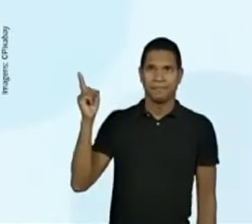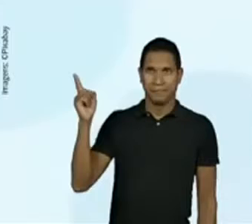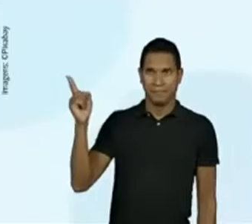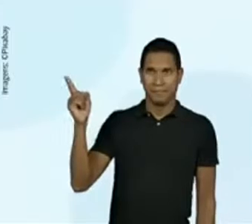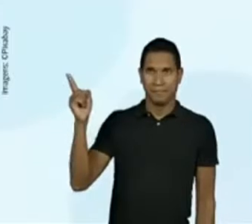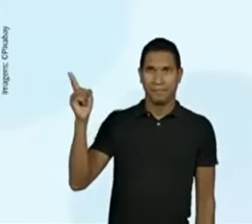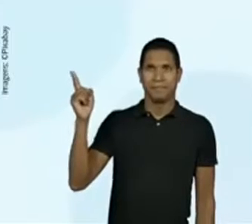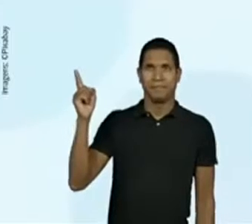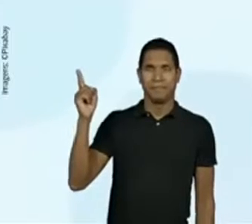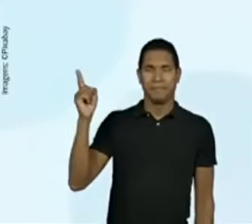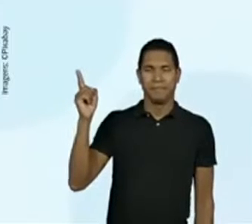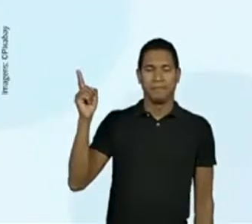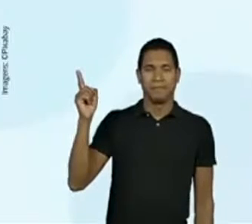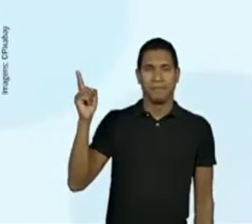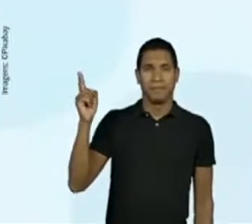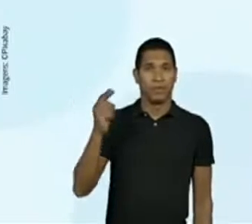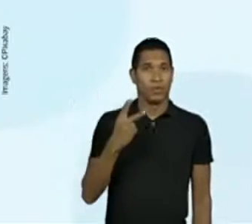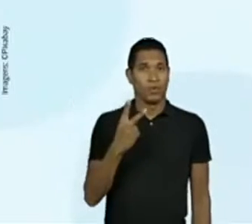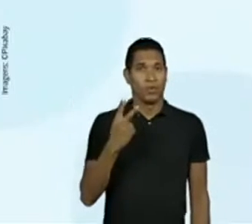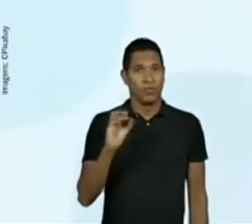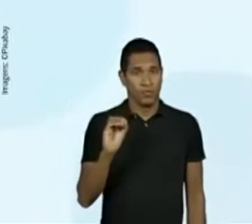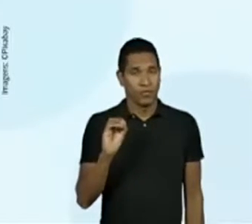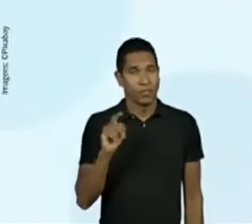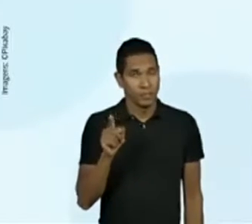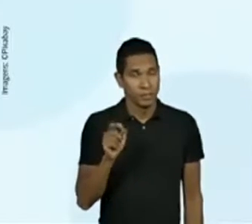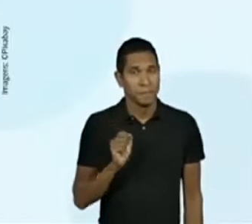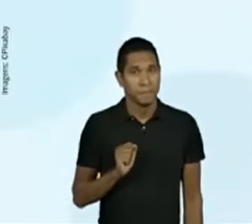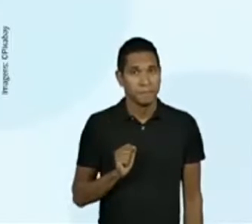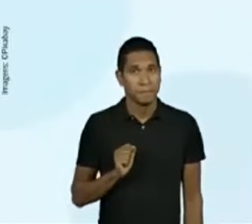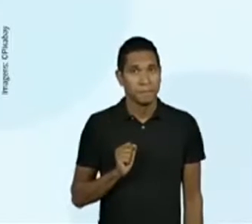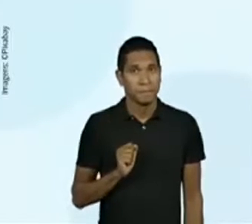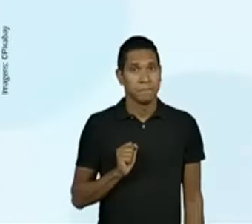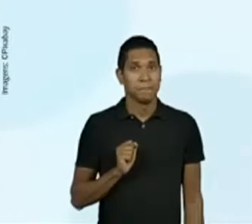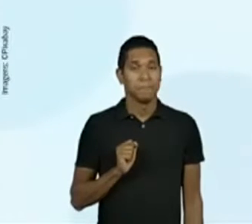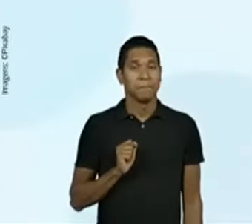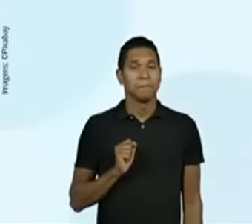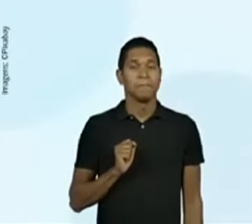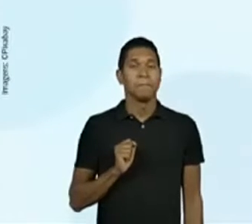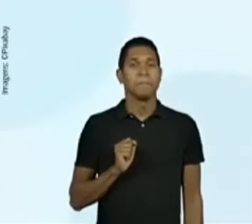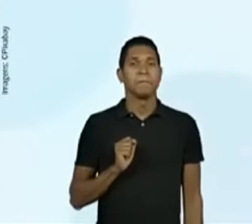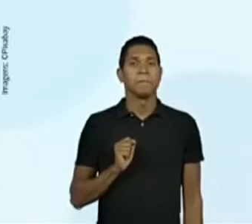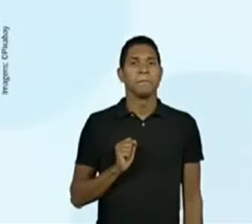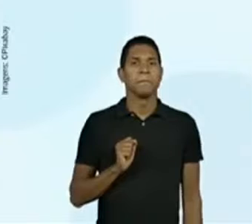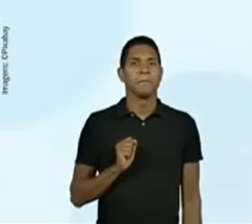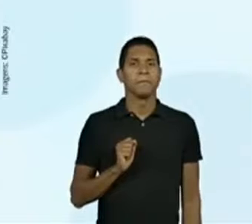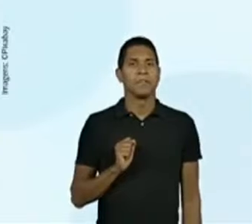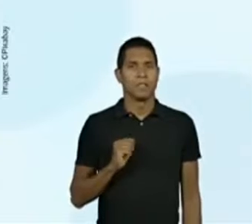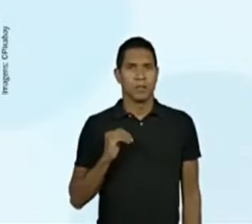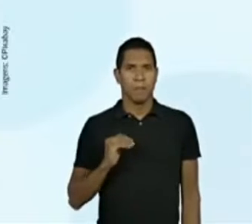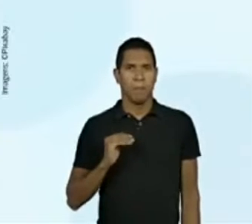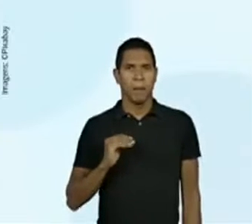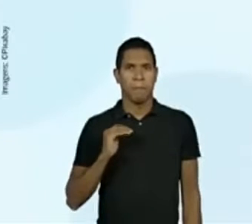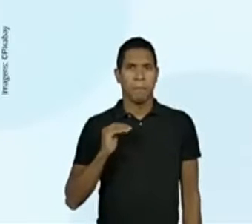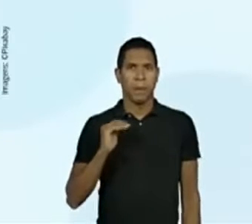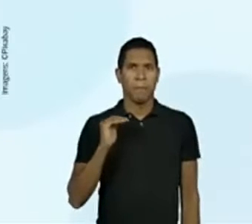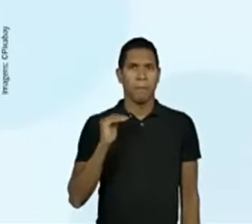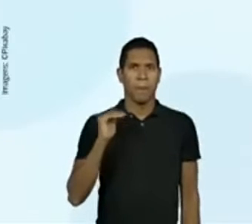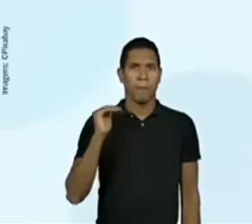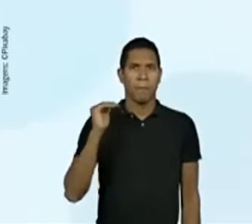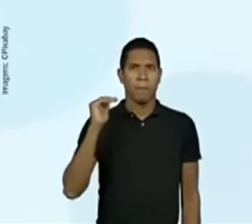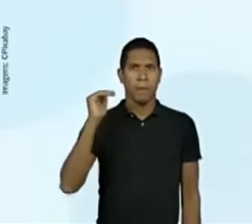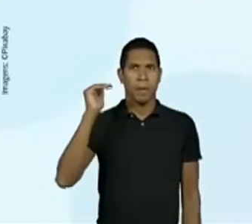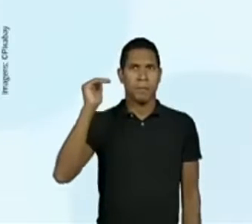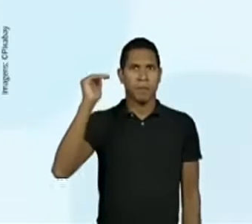com 20, com 20 marcações, está graduado até